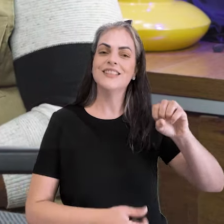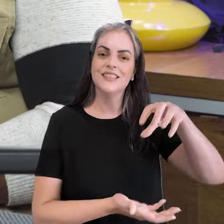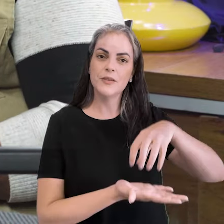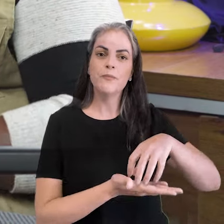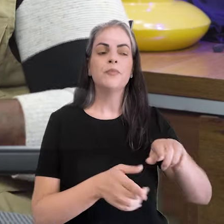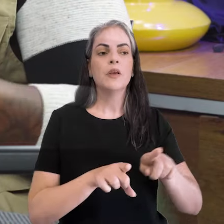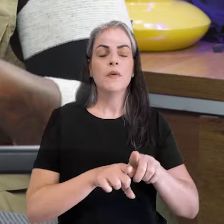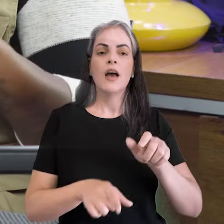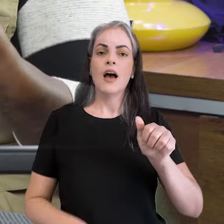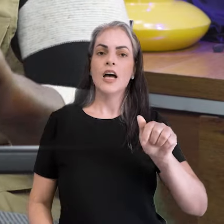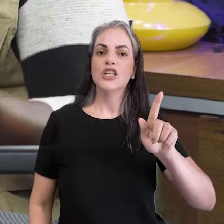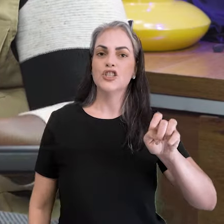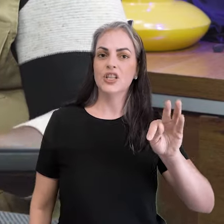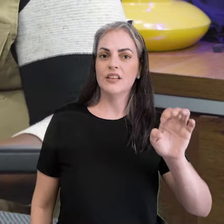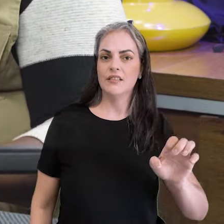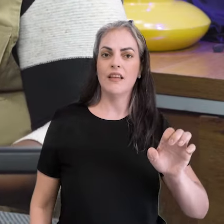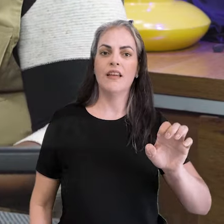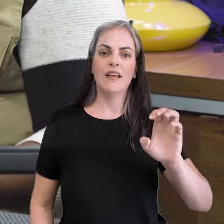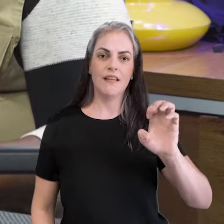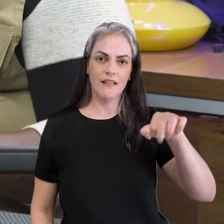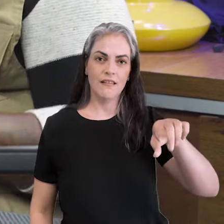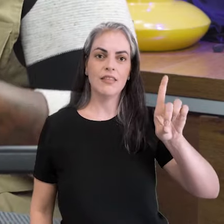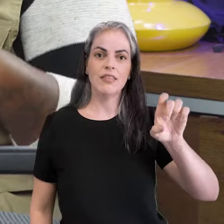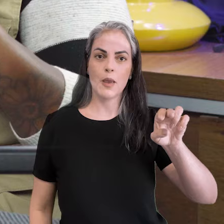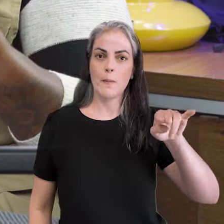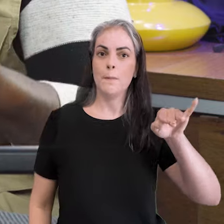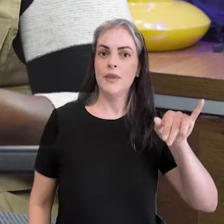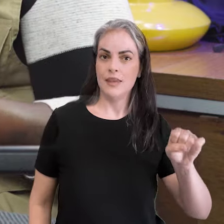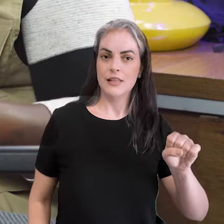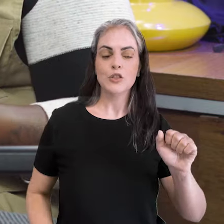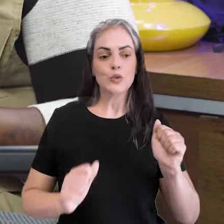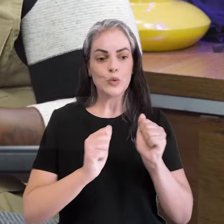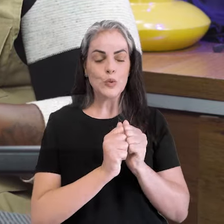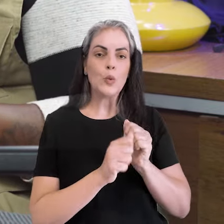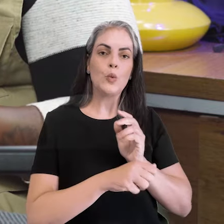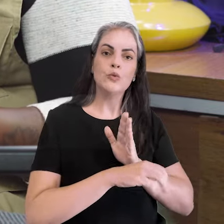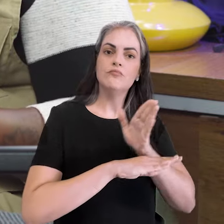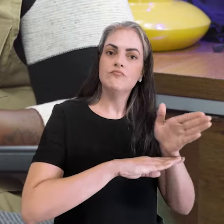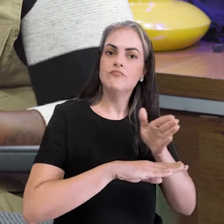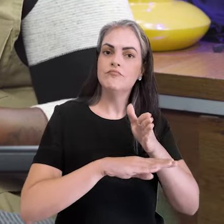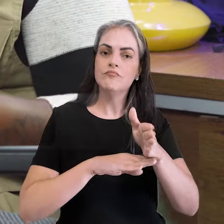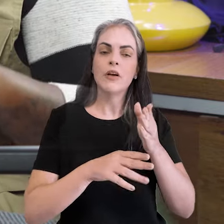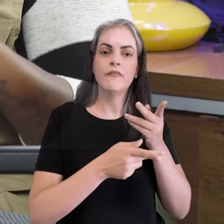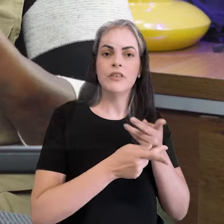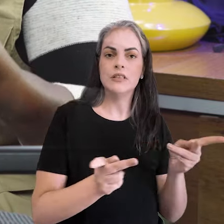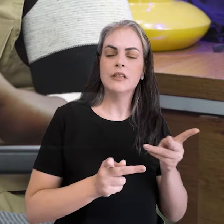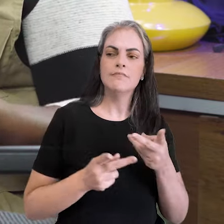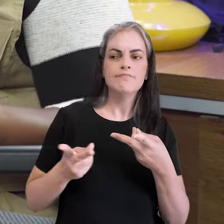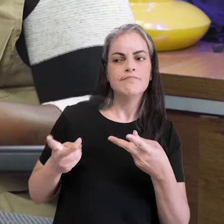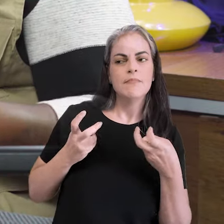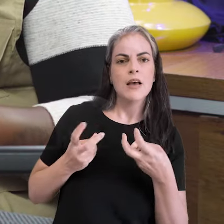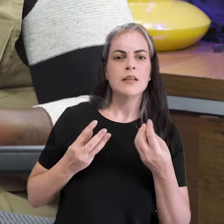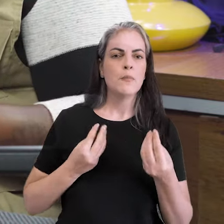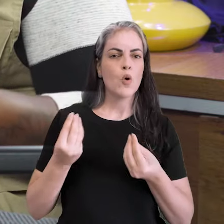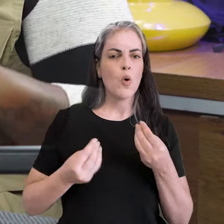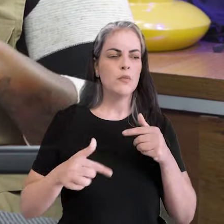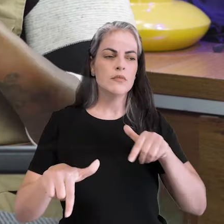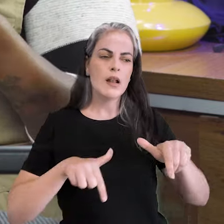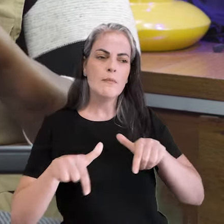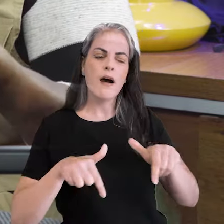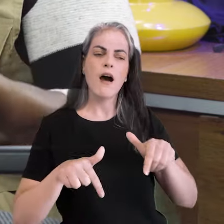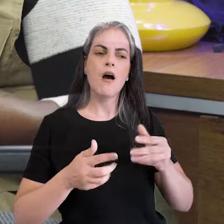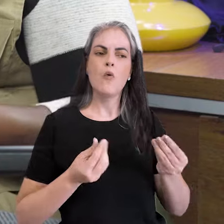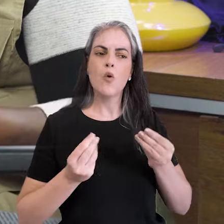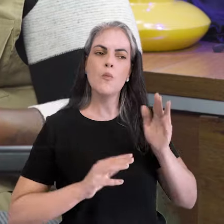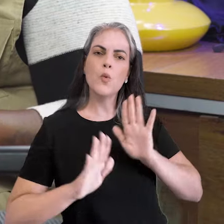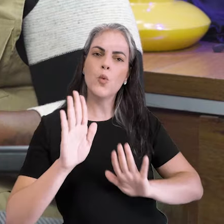agentes de endemias, a gente faz visitação juntas e lá a gente vê o trabalho do ACS, como é os cuidados